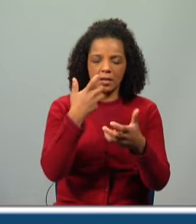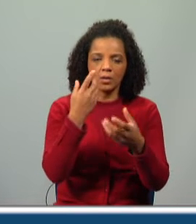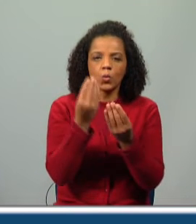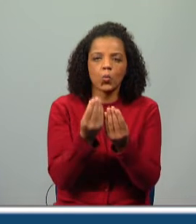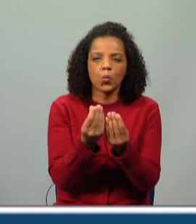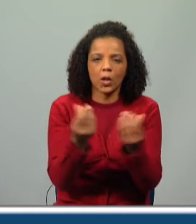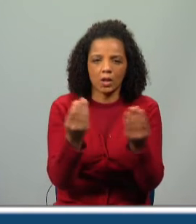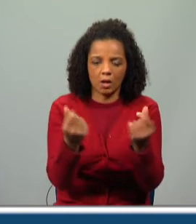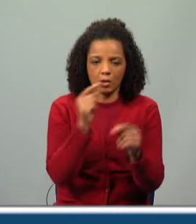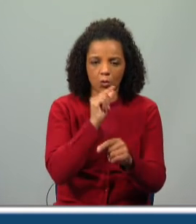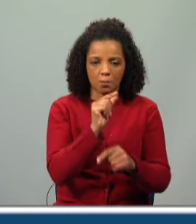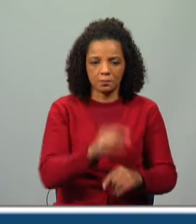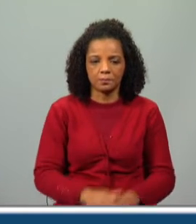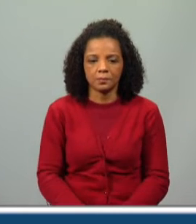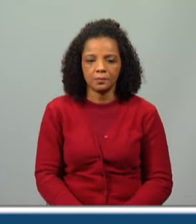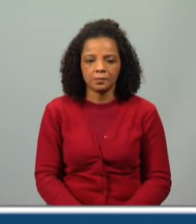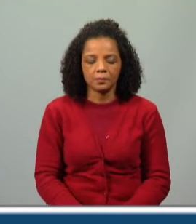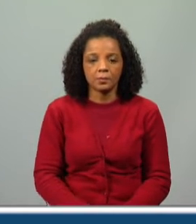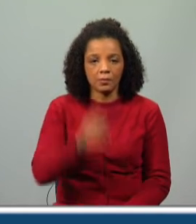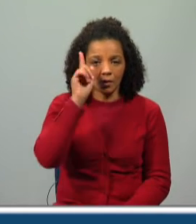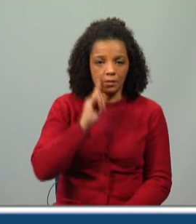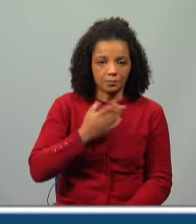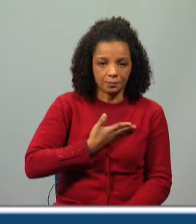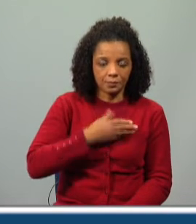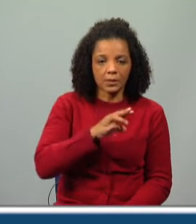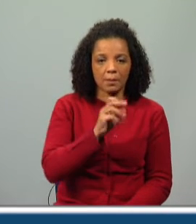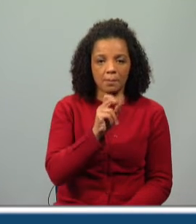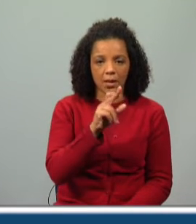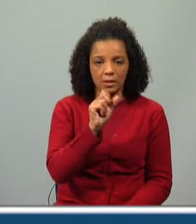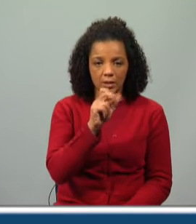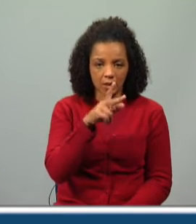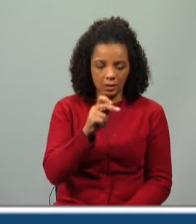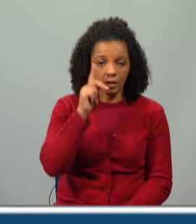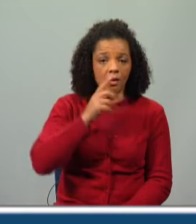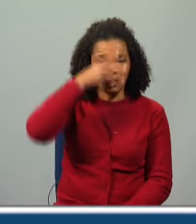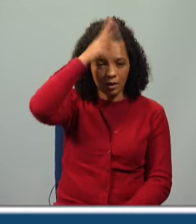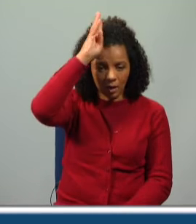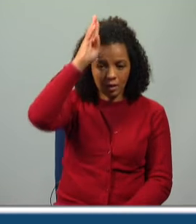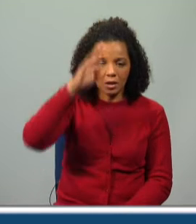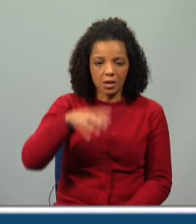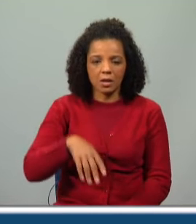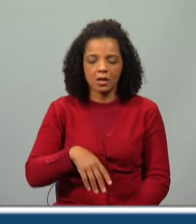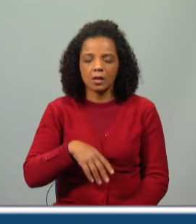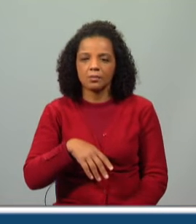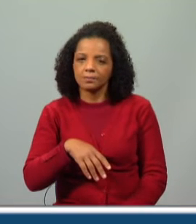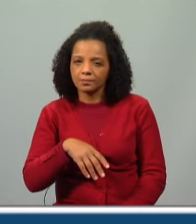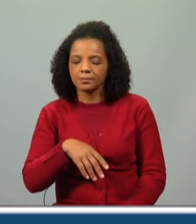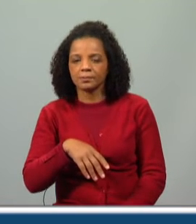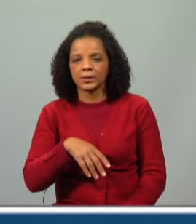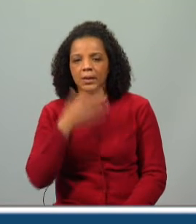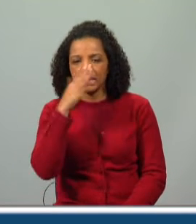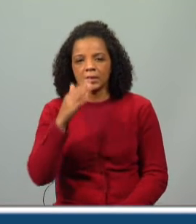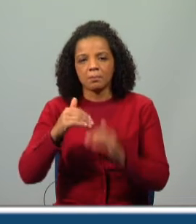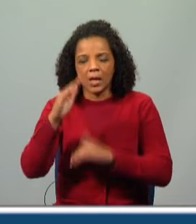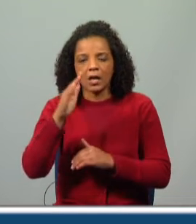qualidade deste nome. A Dona Margarida, que é a galinha, pareceu a Olímpia ainda mais bonita do que as